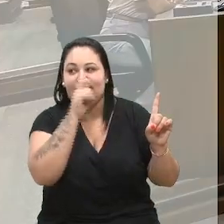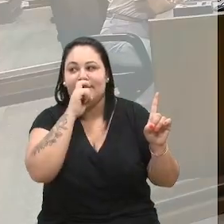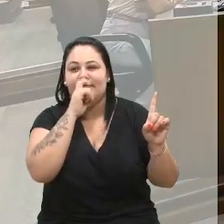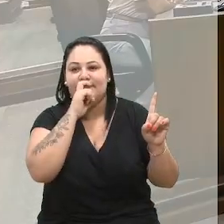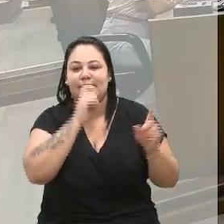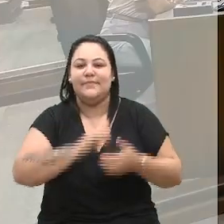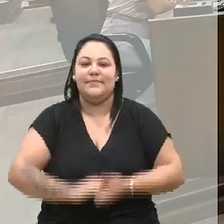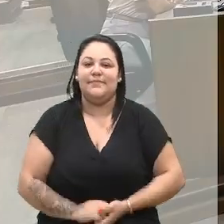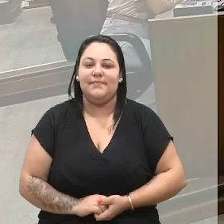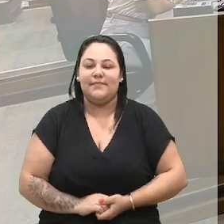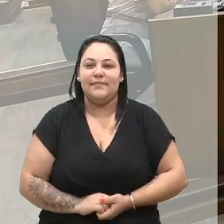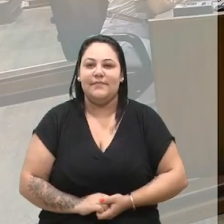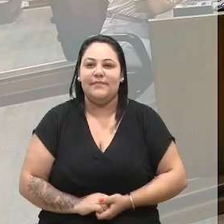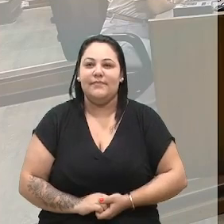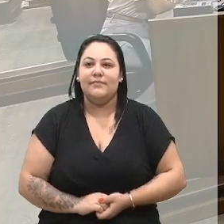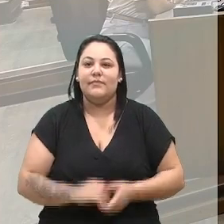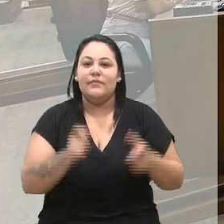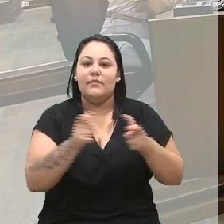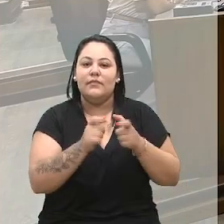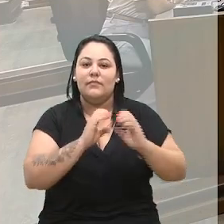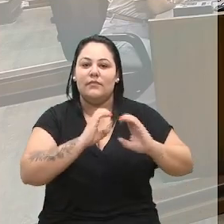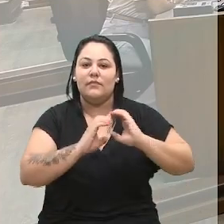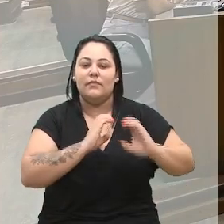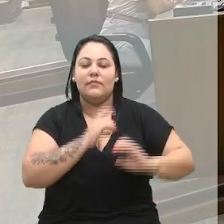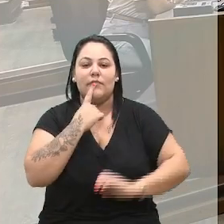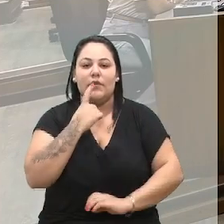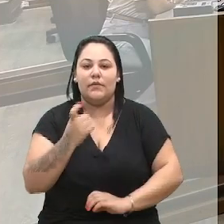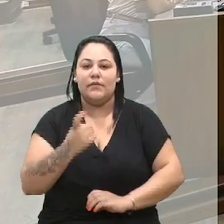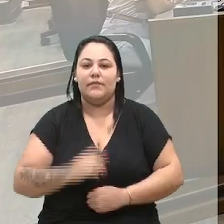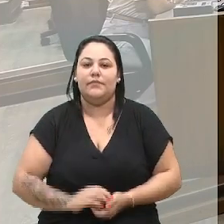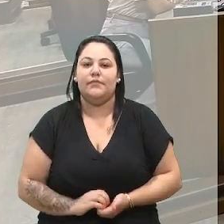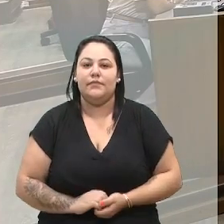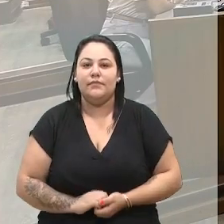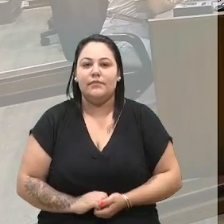Uma palavra nas pequenas comunicações, vereadora Rose Frigieri.